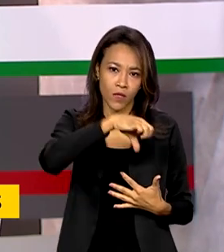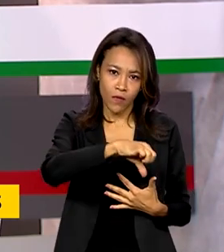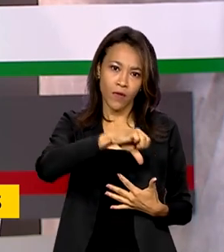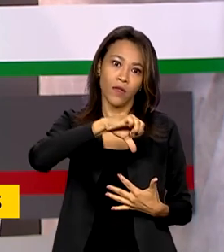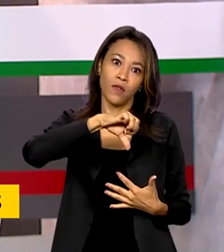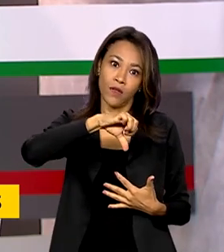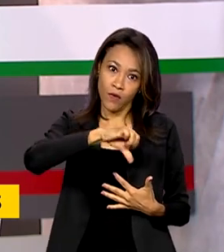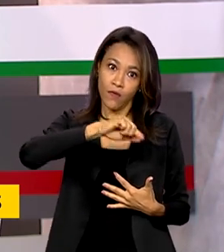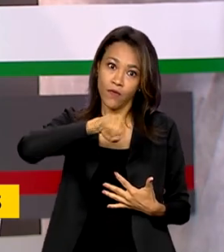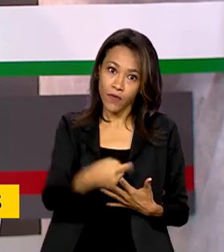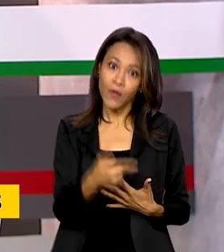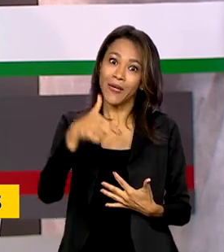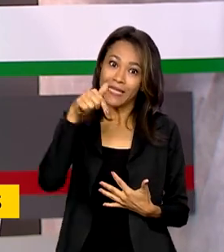toneladas em 2023.